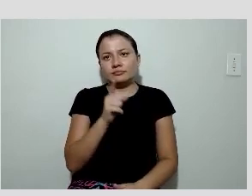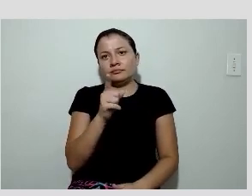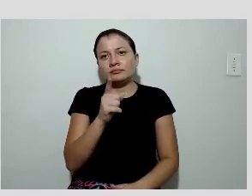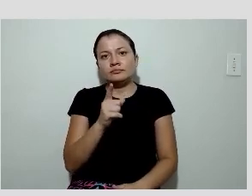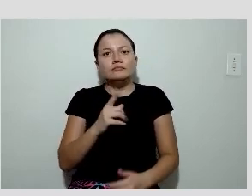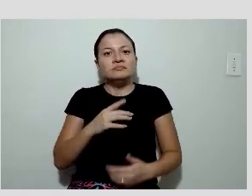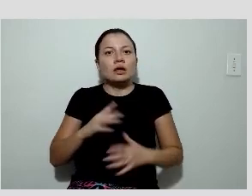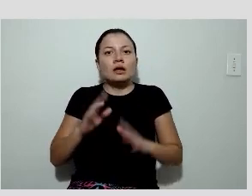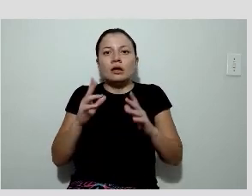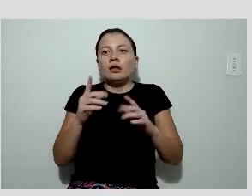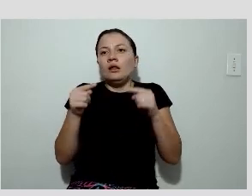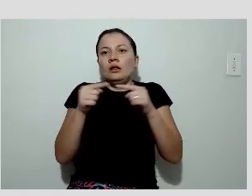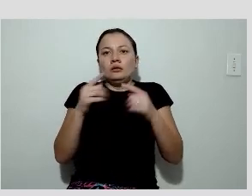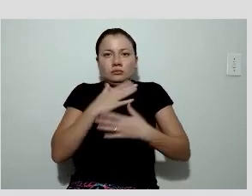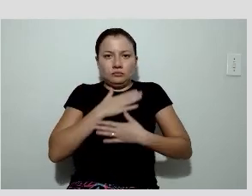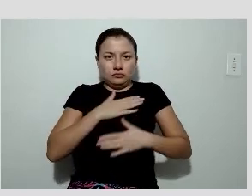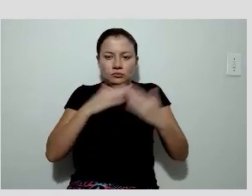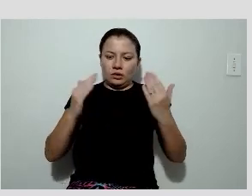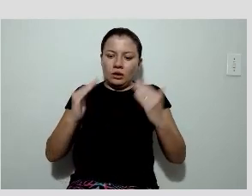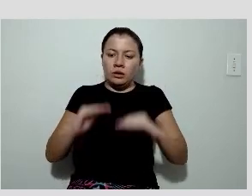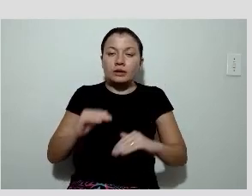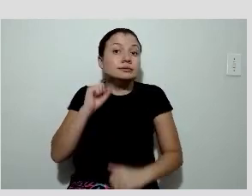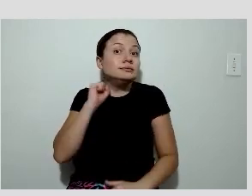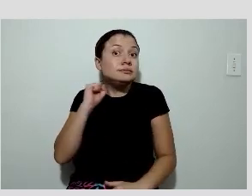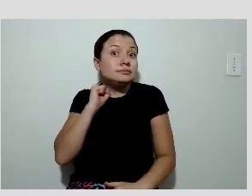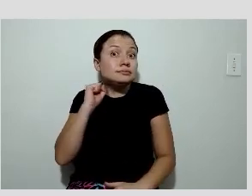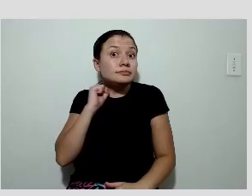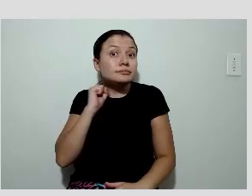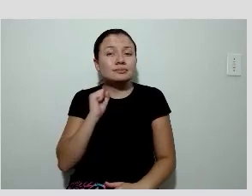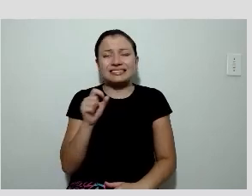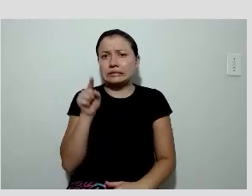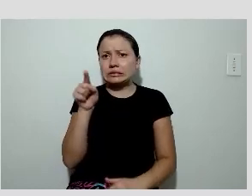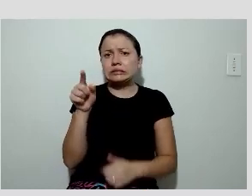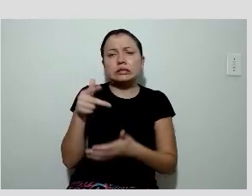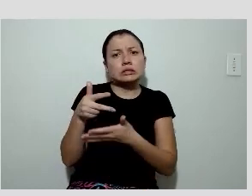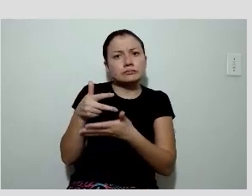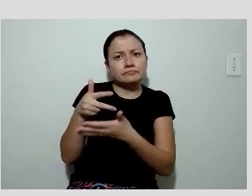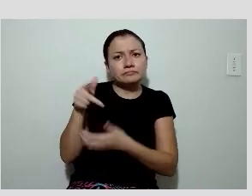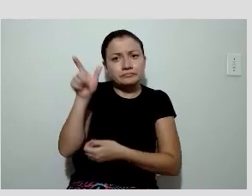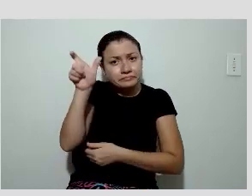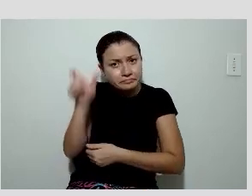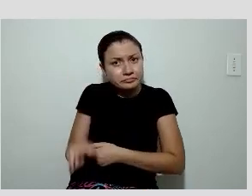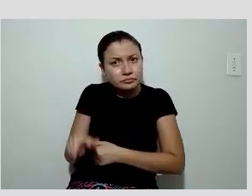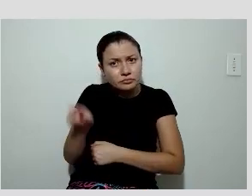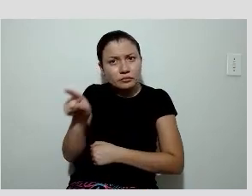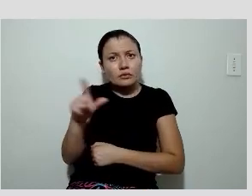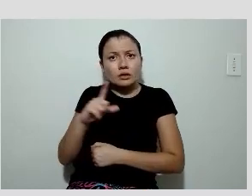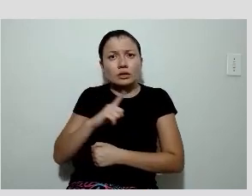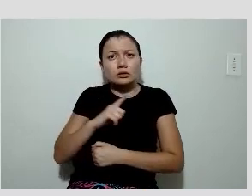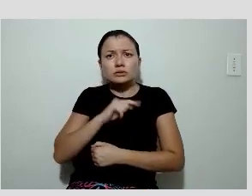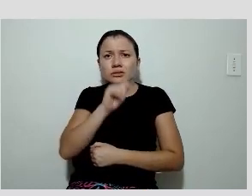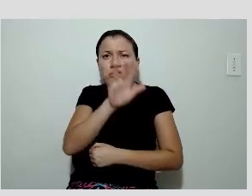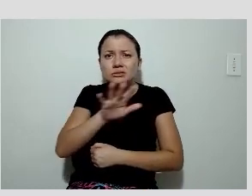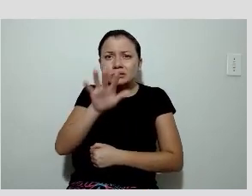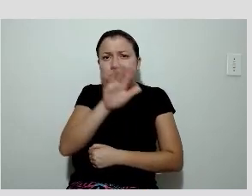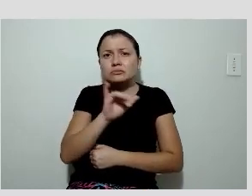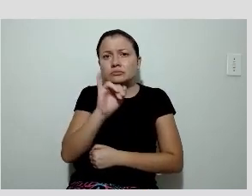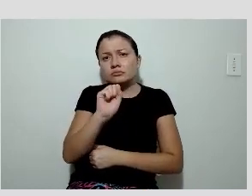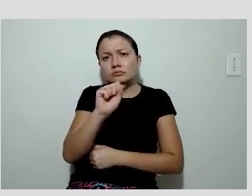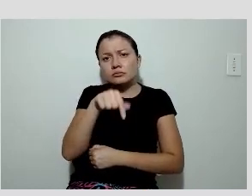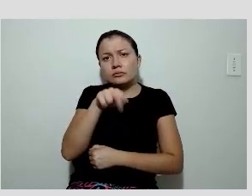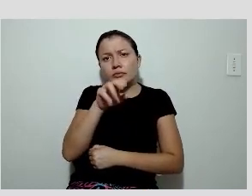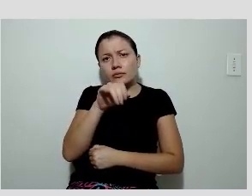estresse em posições diferentes. Então, esse paciente, ele tinha uma área de esquema na região septal.